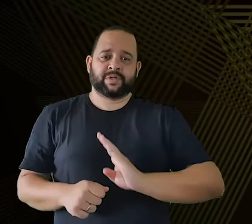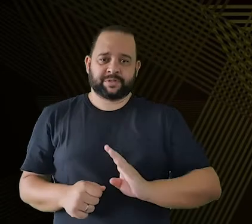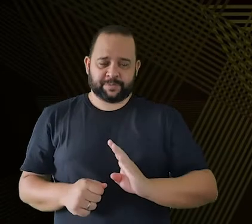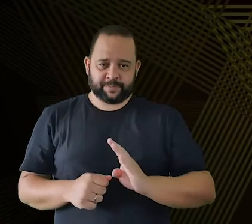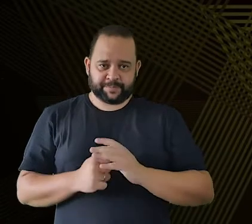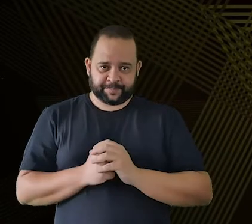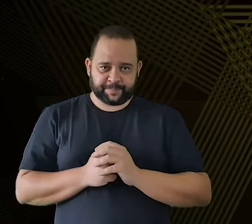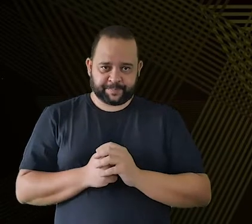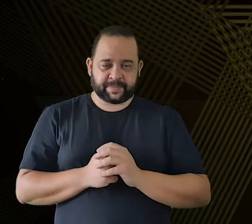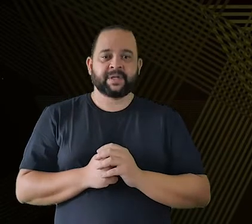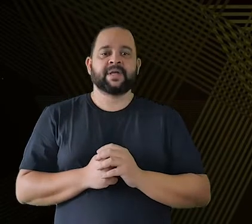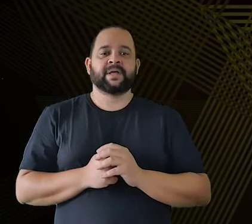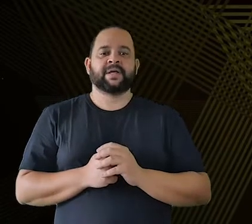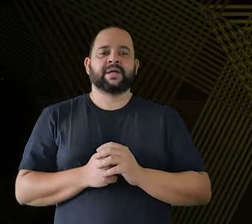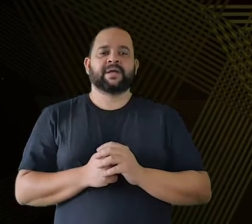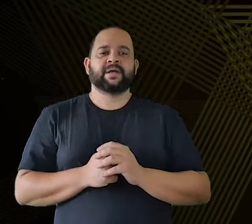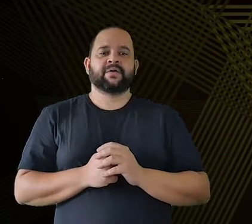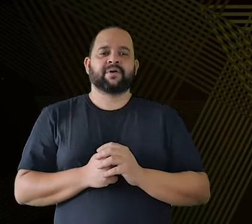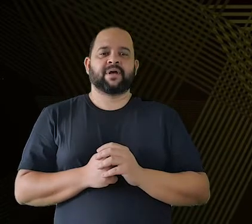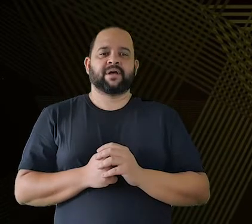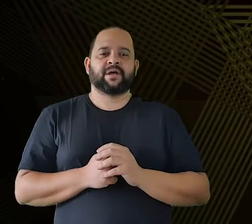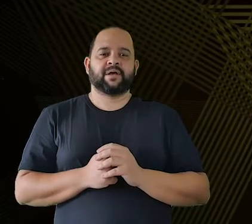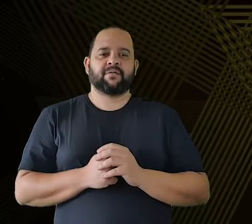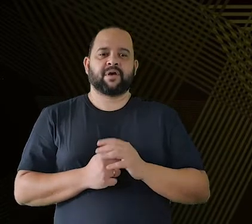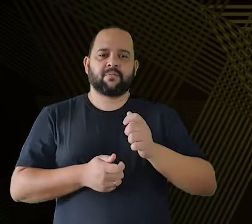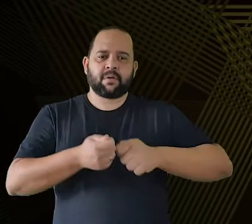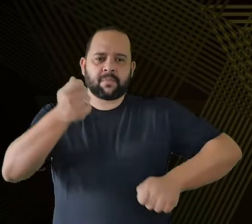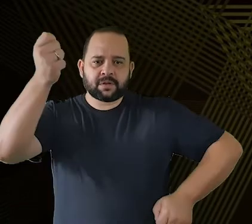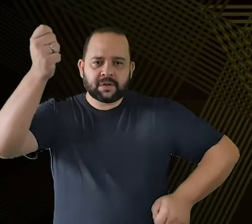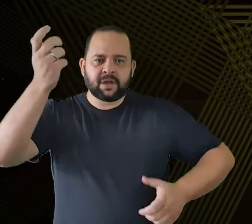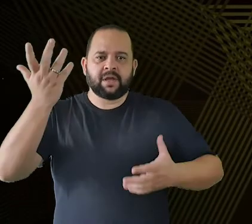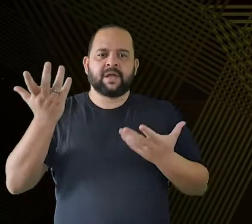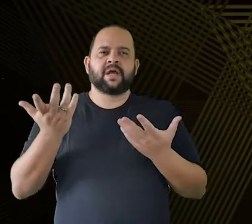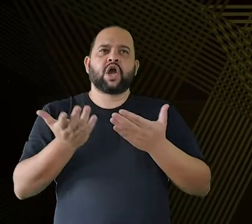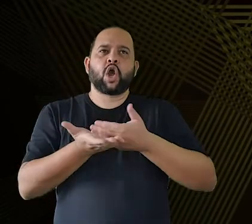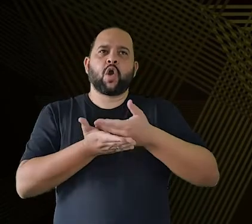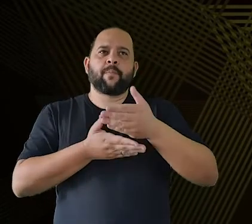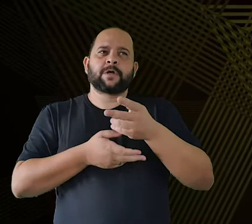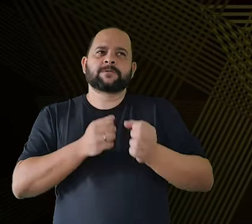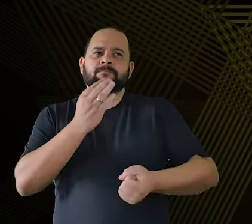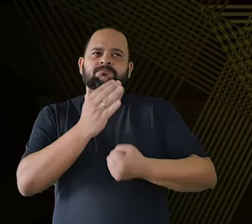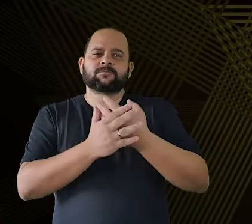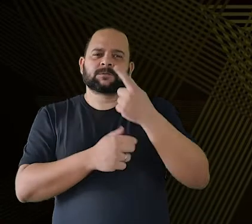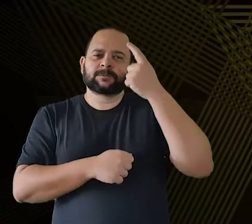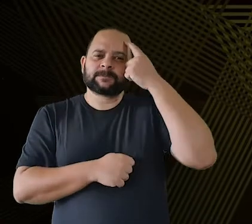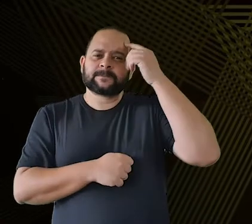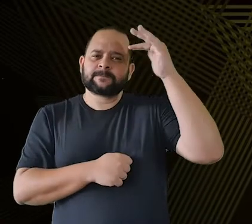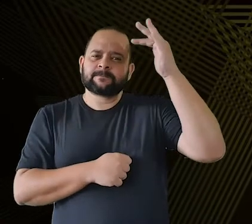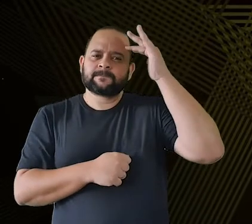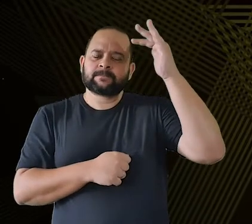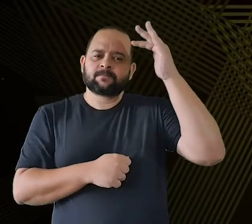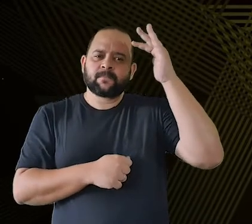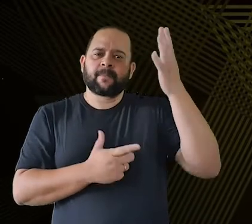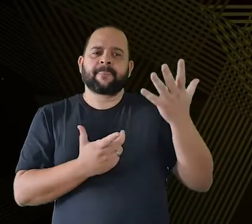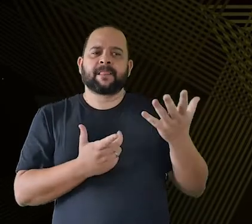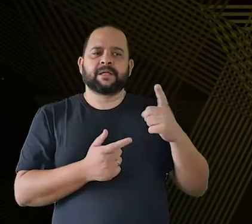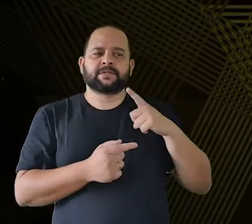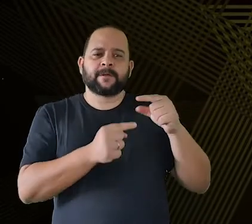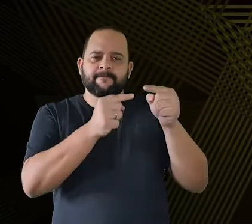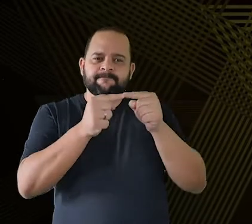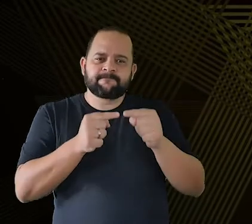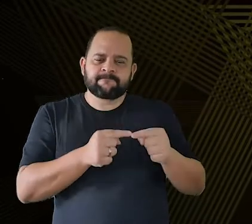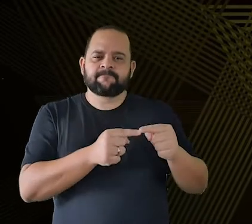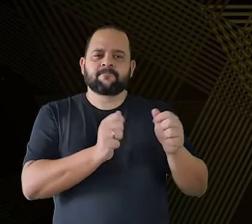proclamação da República, começa a surgir um pensamento, uma vontade de se entender